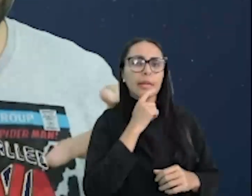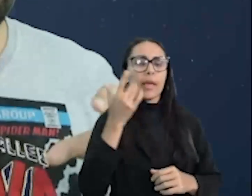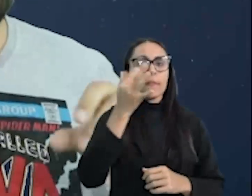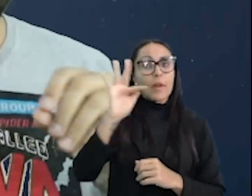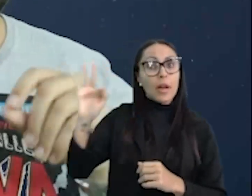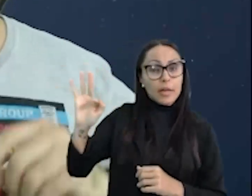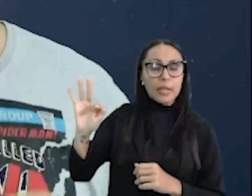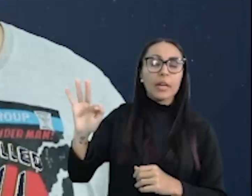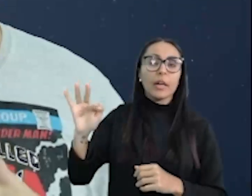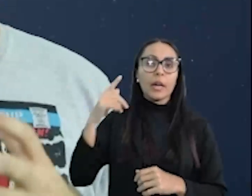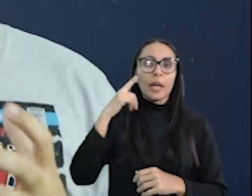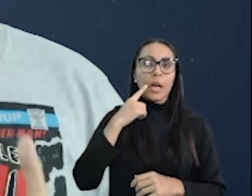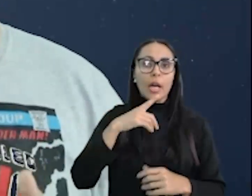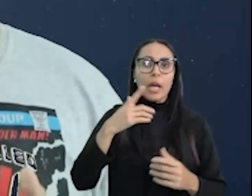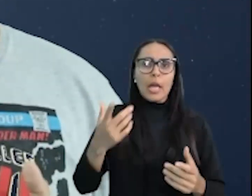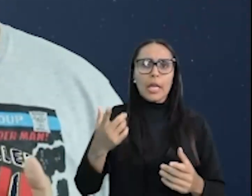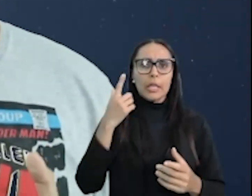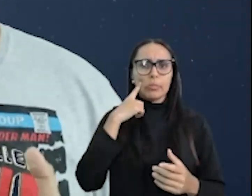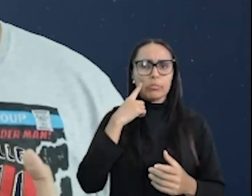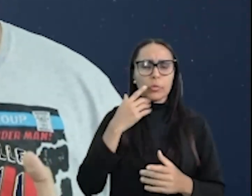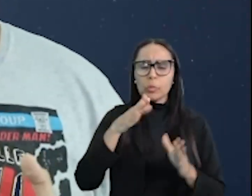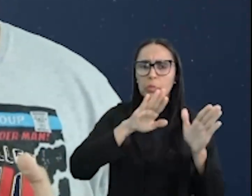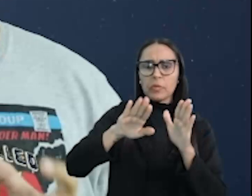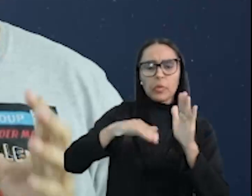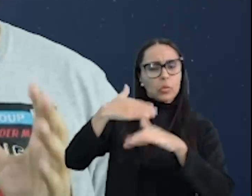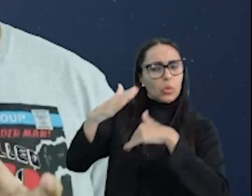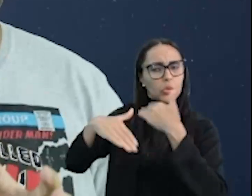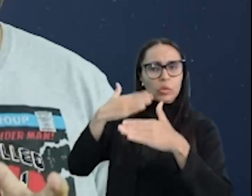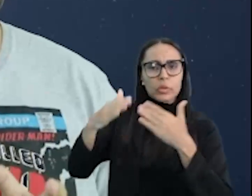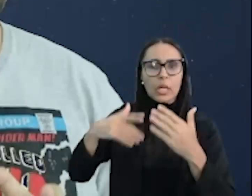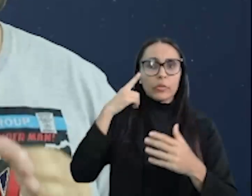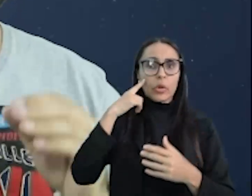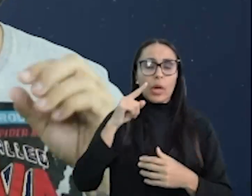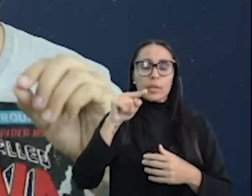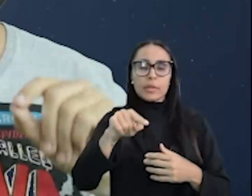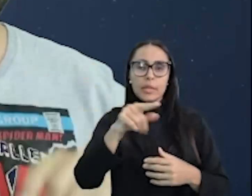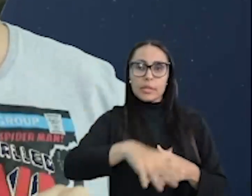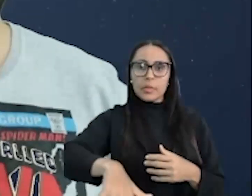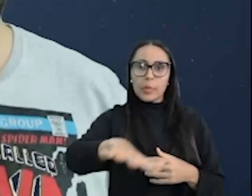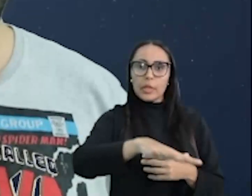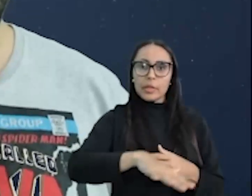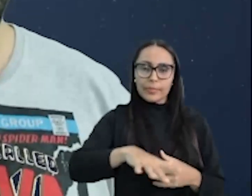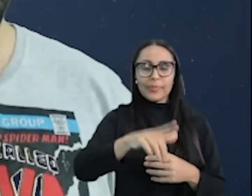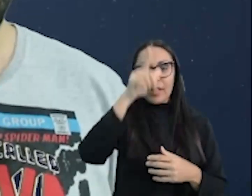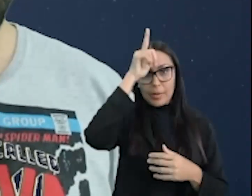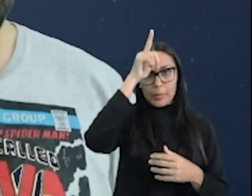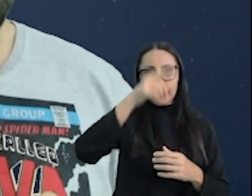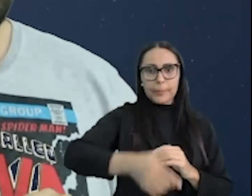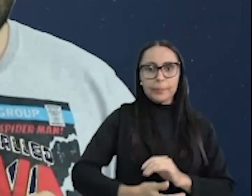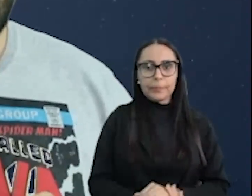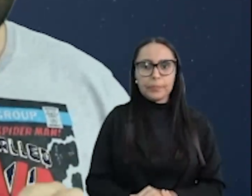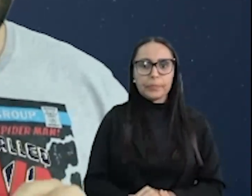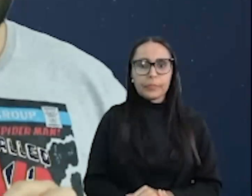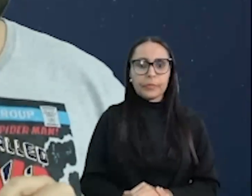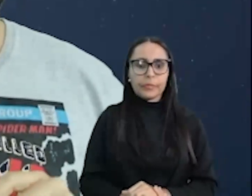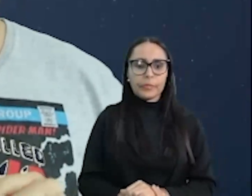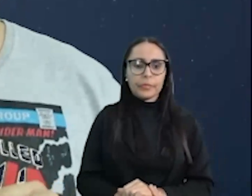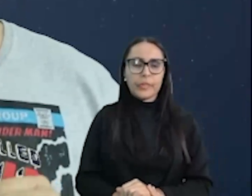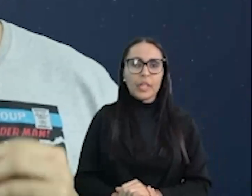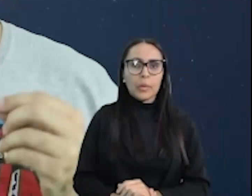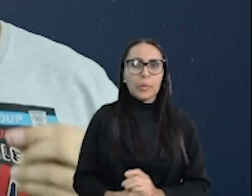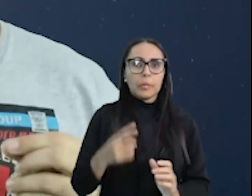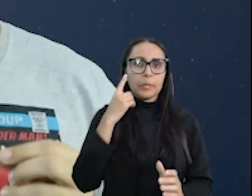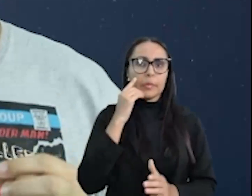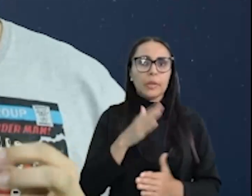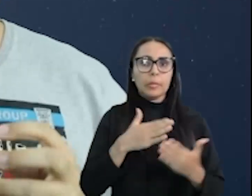França, não se opuseram ao crescimento desse regime na Alemanha. Nem mesmo